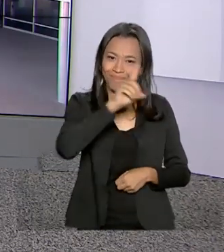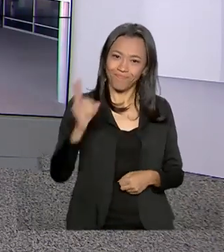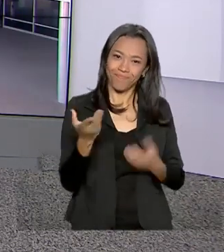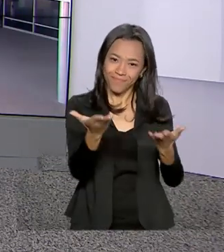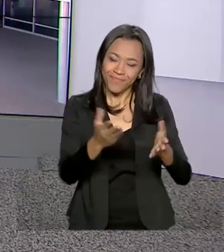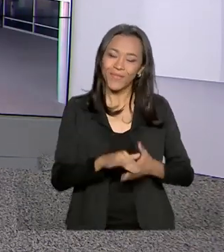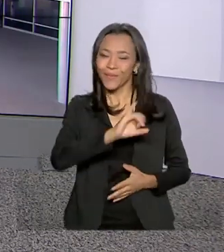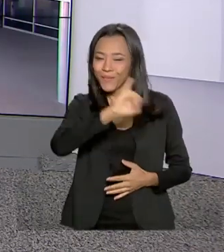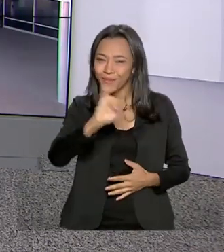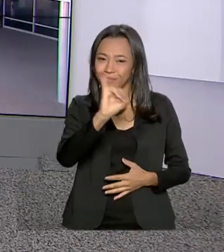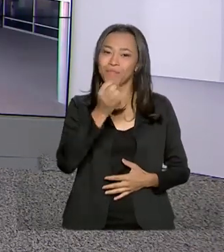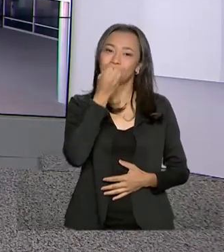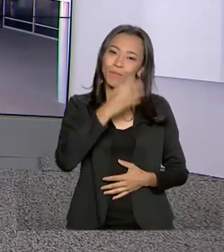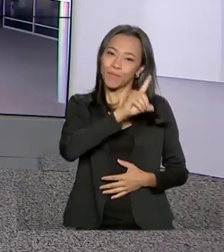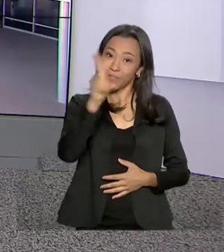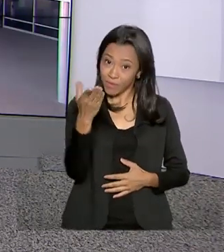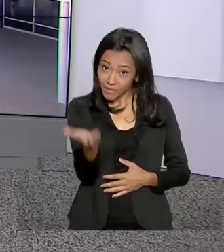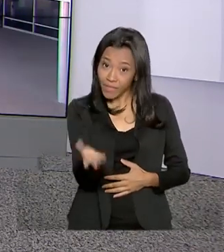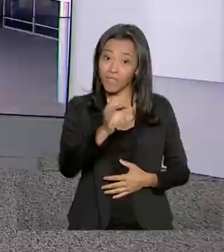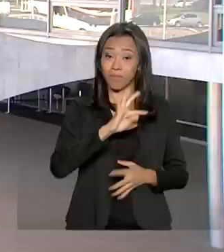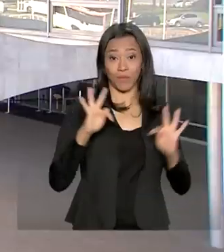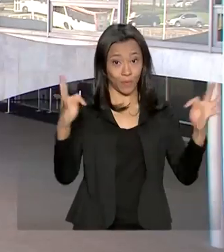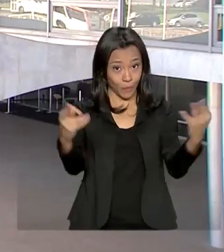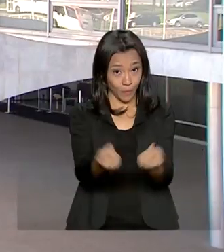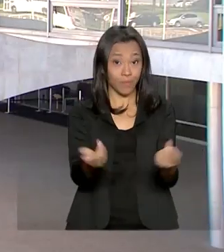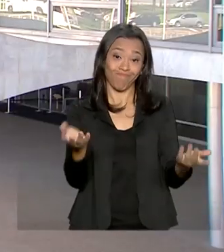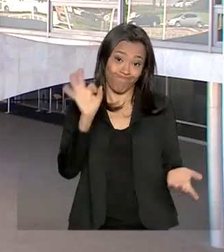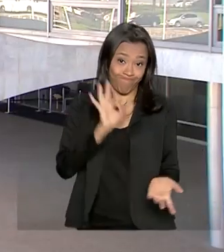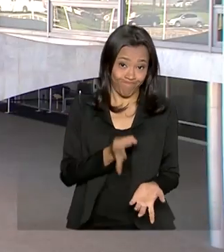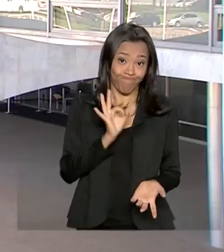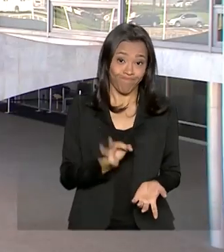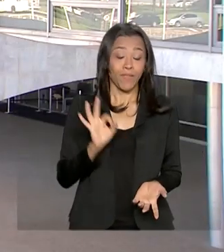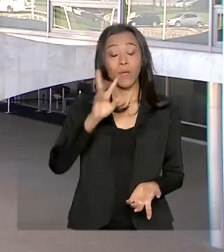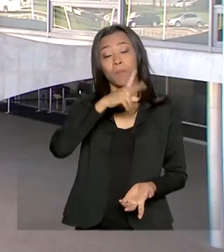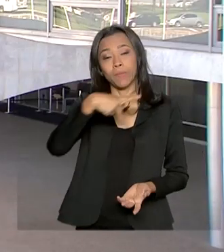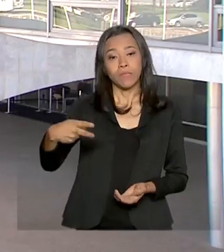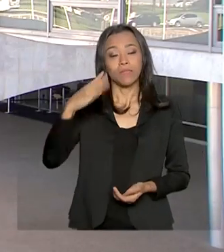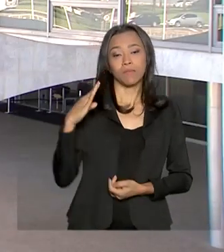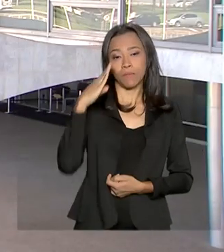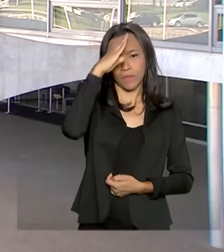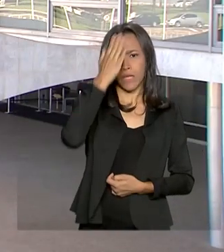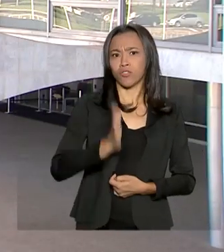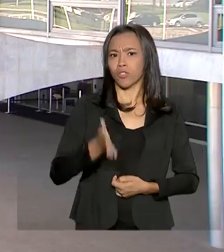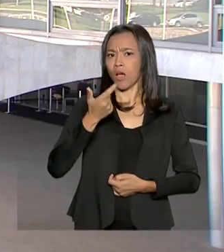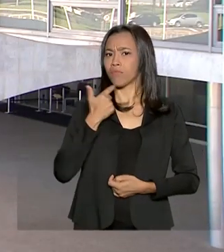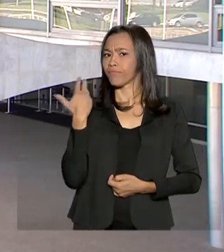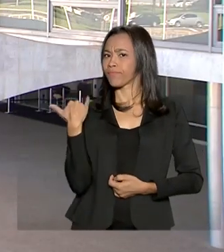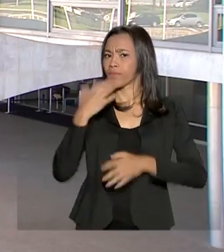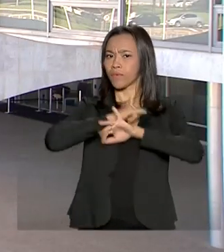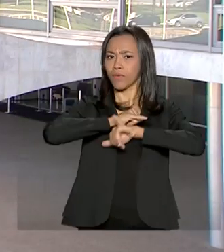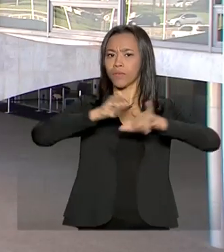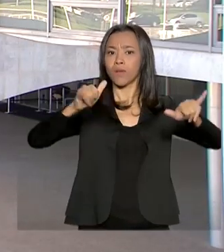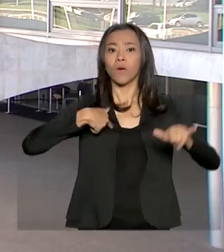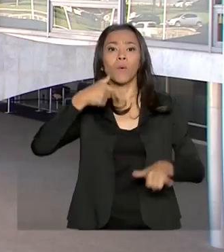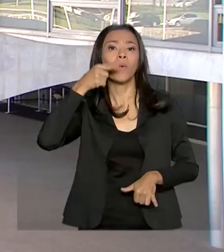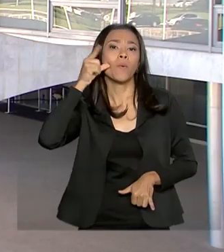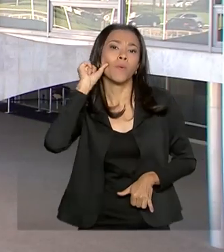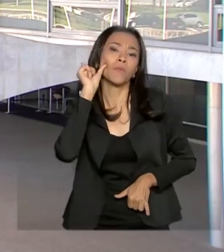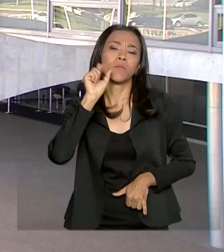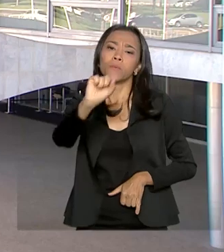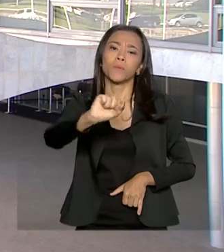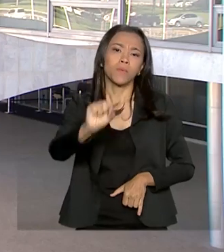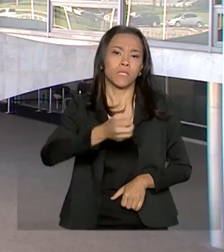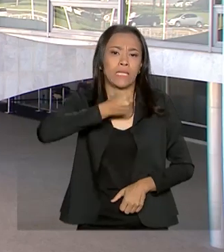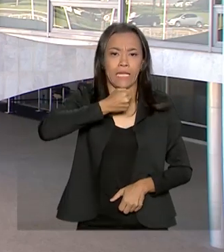Oi, Carla, bom dia para você, bom dia a todos. É isso mesmo, o presidente Jair Bolsonaro, ele deu essa declaração ontem, durante uma